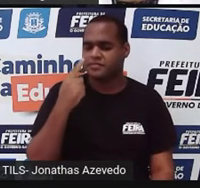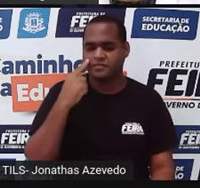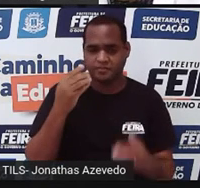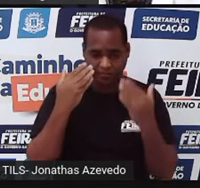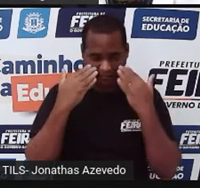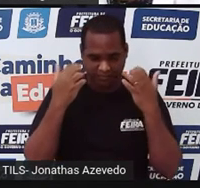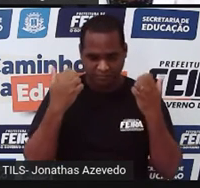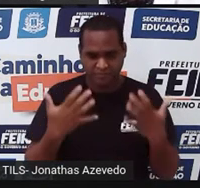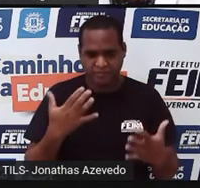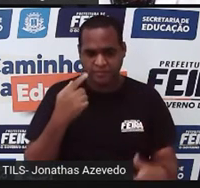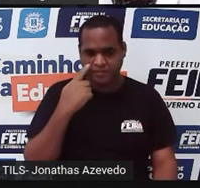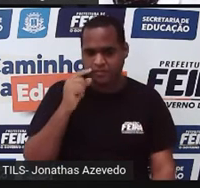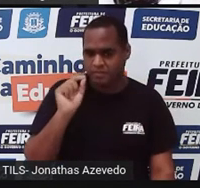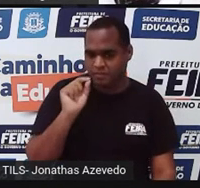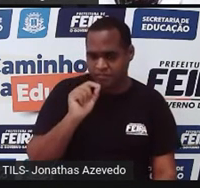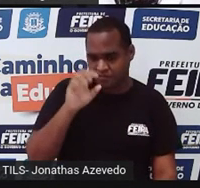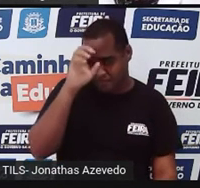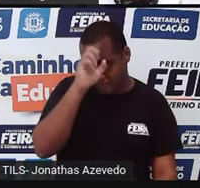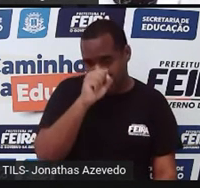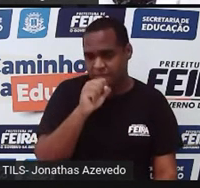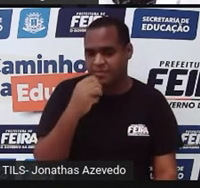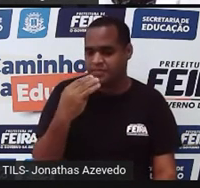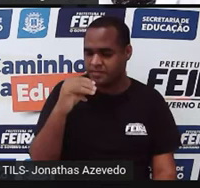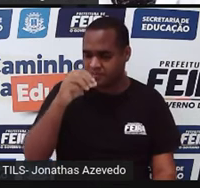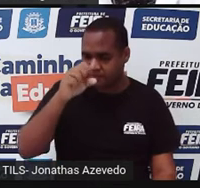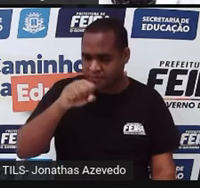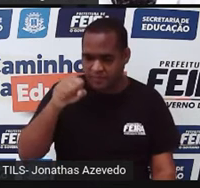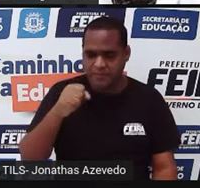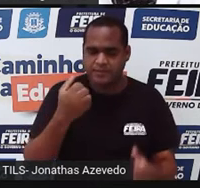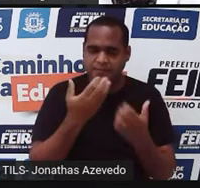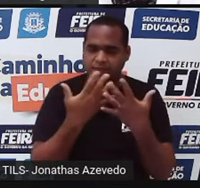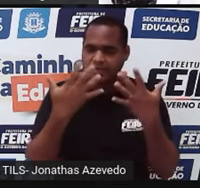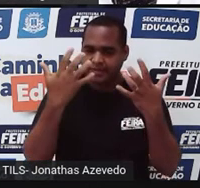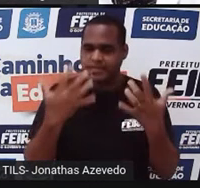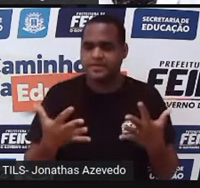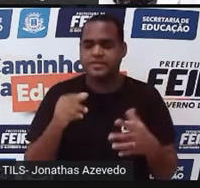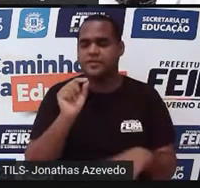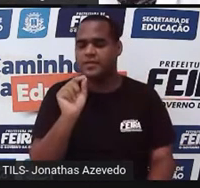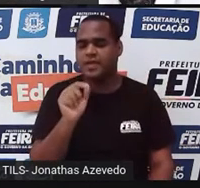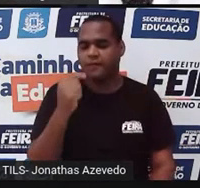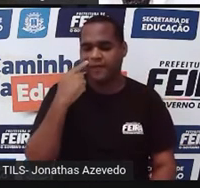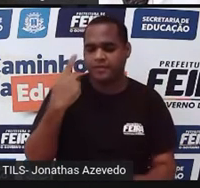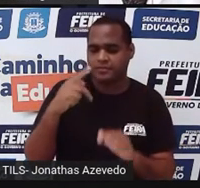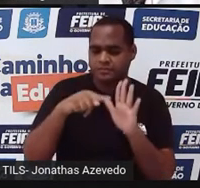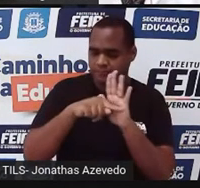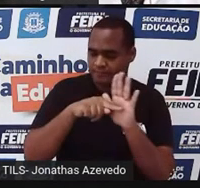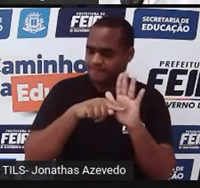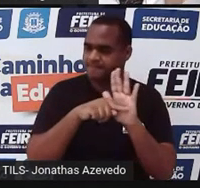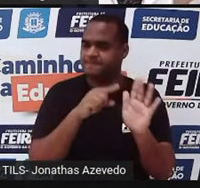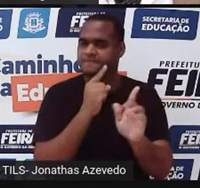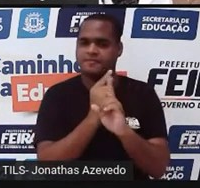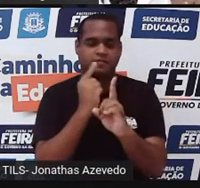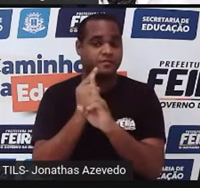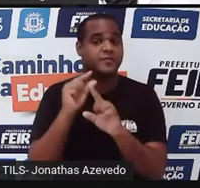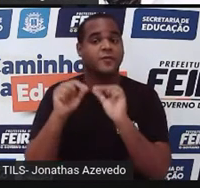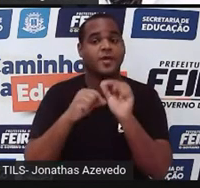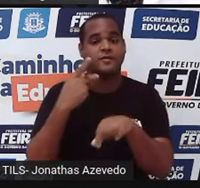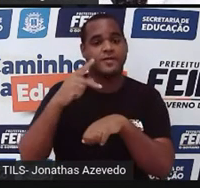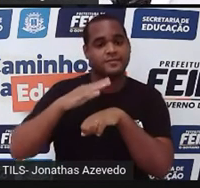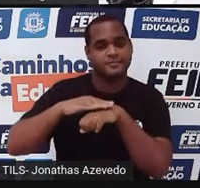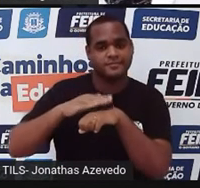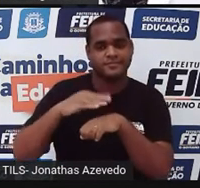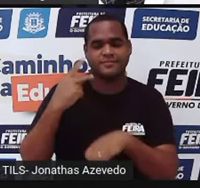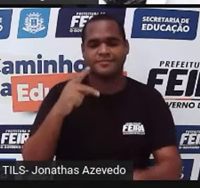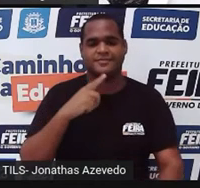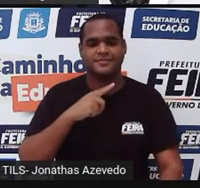conseguiu aprender. Então, vou te dar 30 segundos para você fazer essa avaliação de você mesmo. Tá bom?